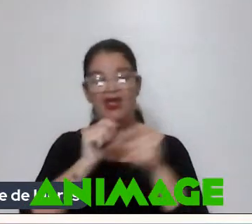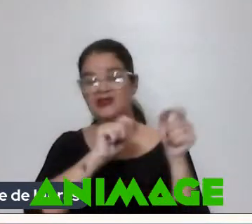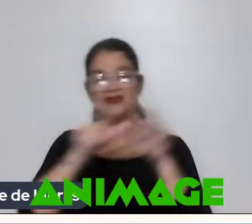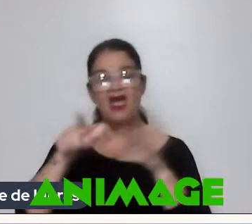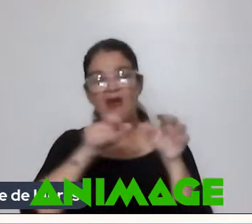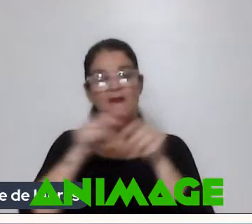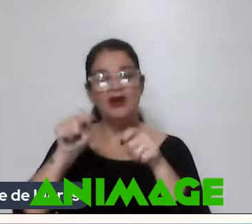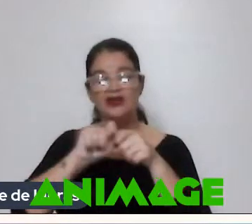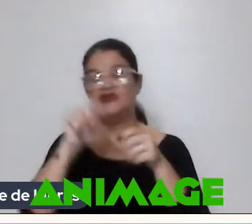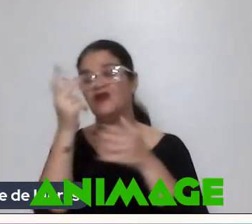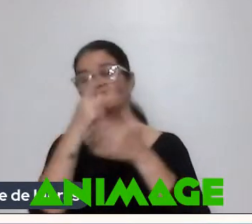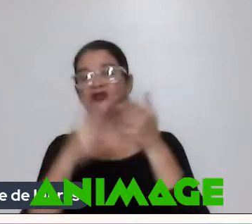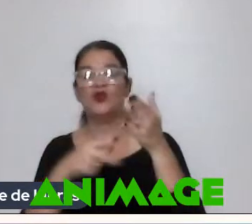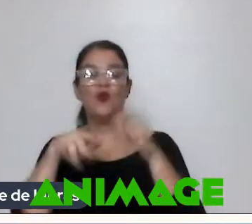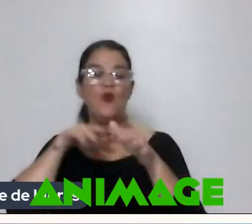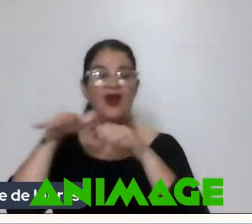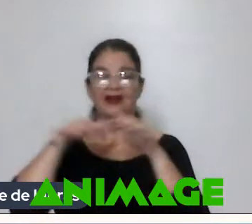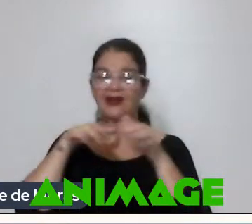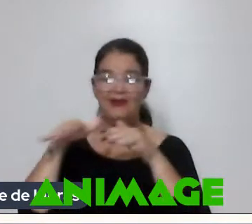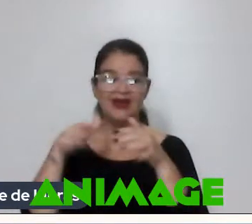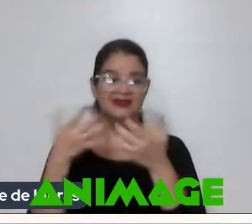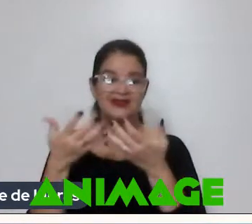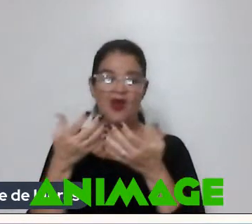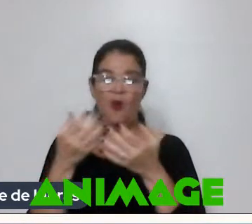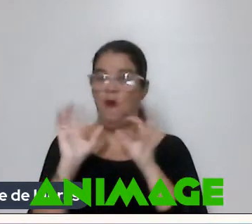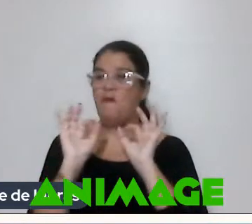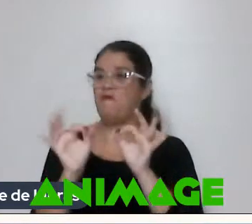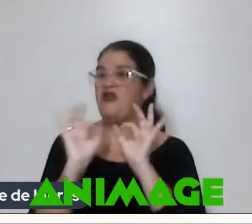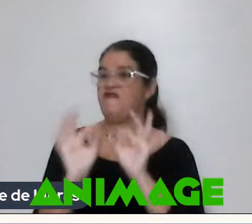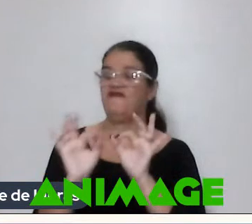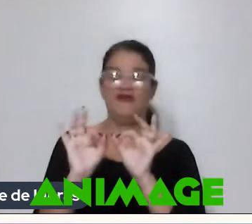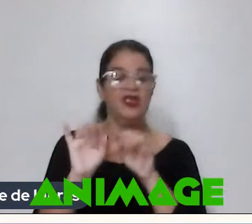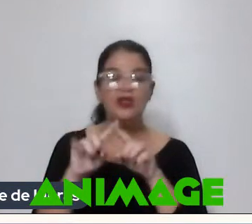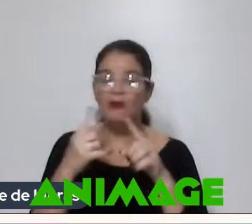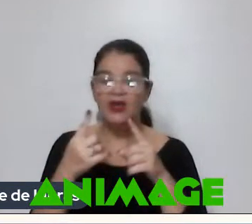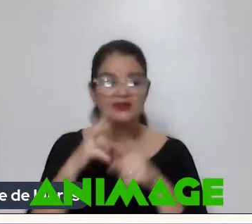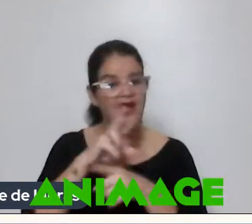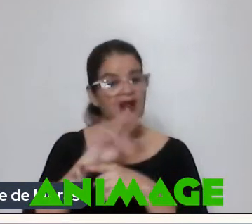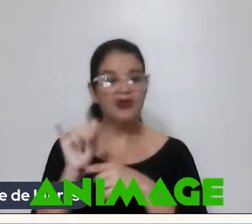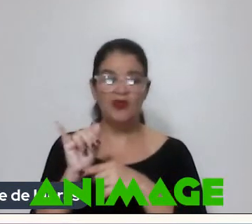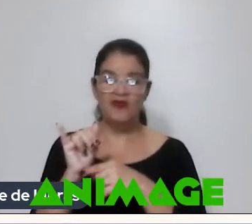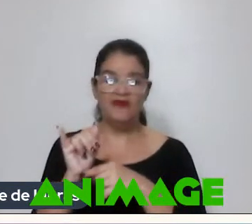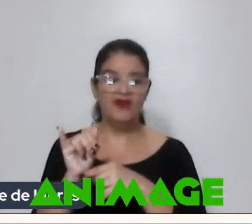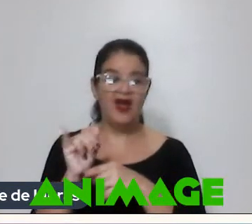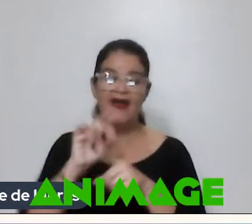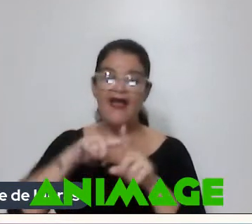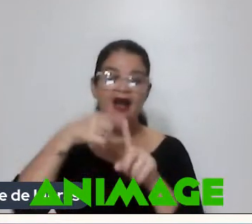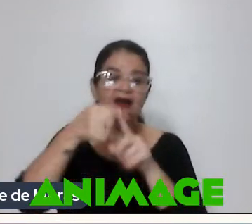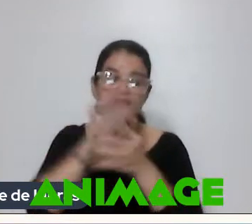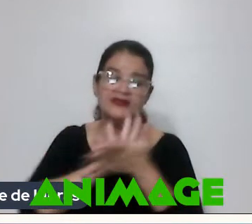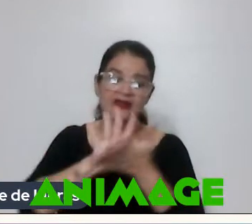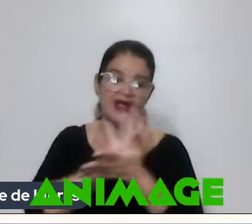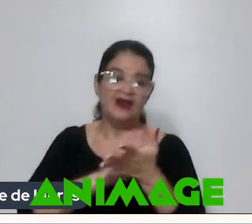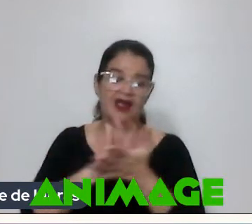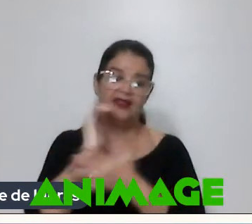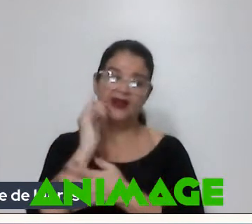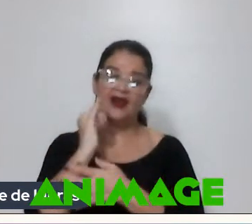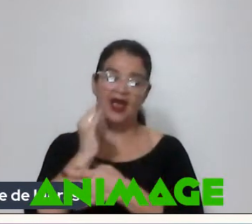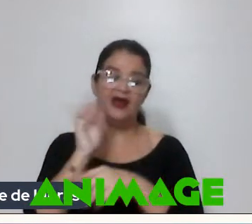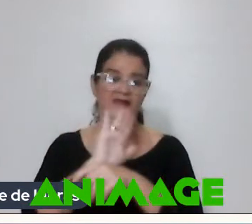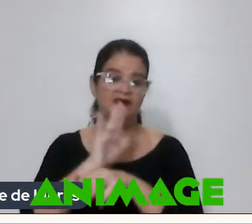animação Super bem feita Mas que ela não vai Acrescentar nada Na narrativa